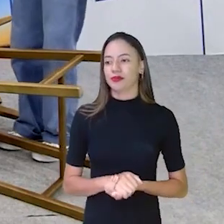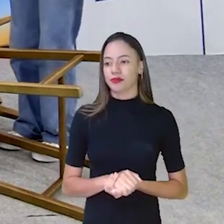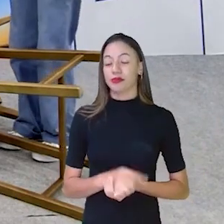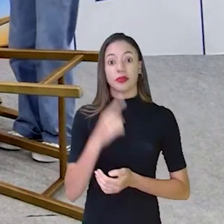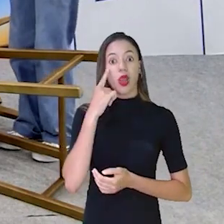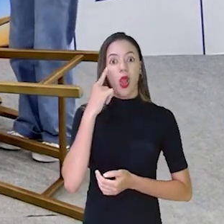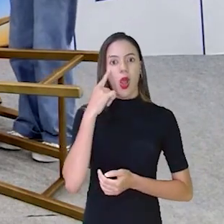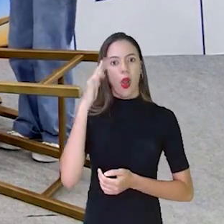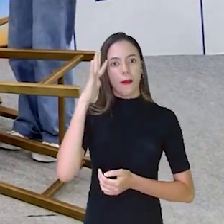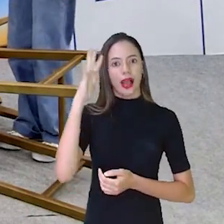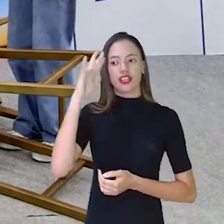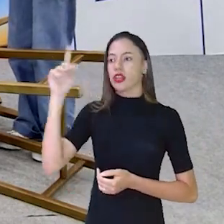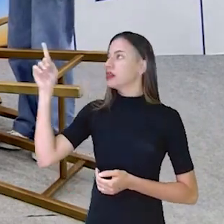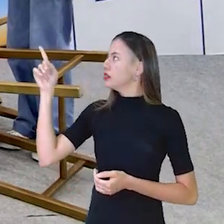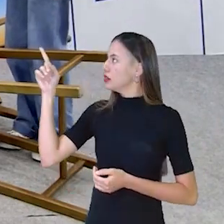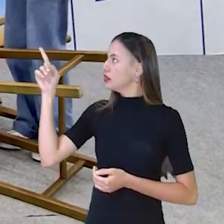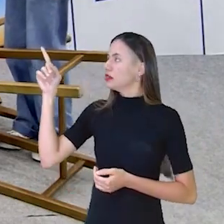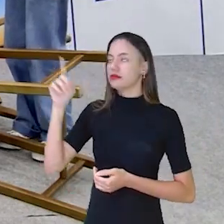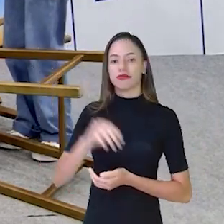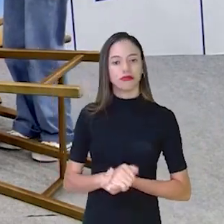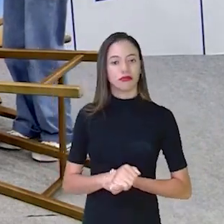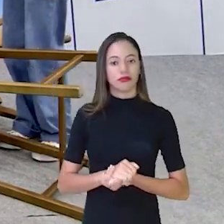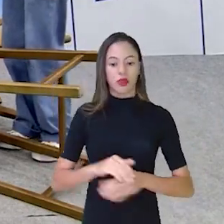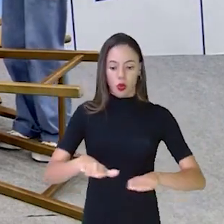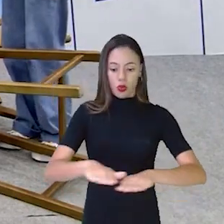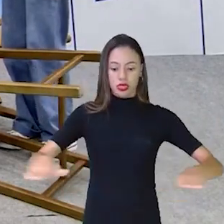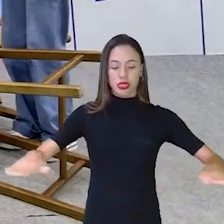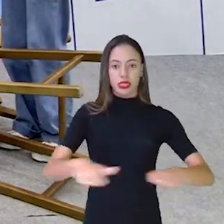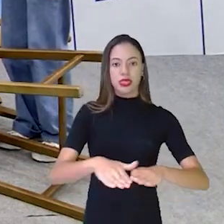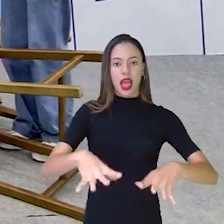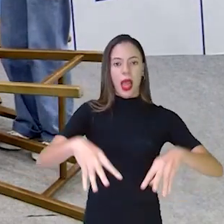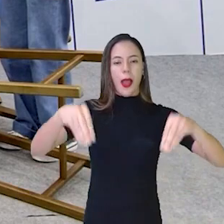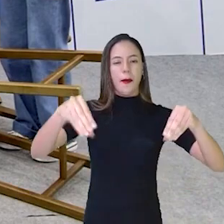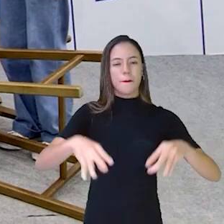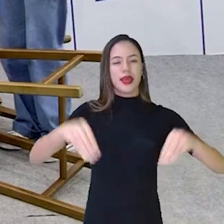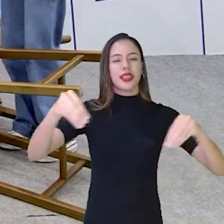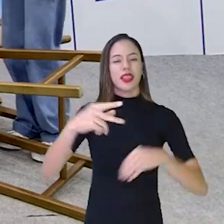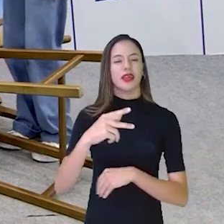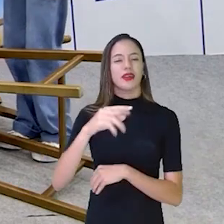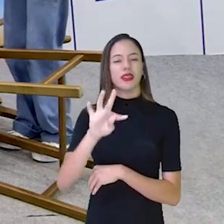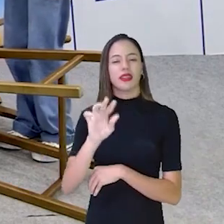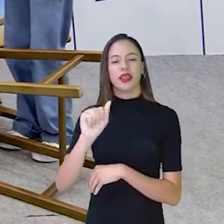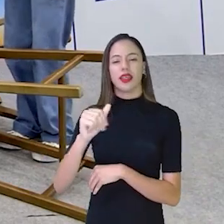pensar que isso aqui pode ser um tapete da casa. Pode ser. Coloca aqui o tapete.